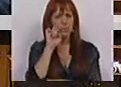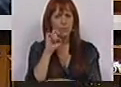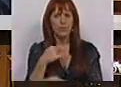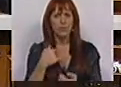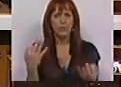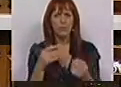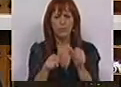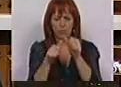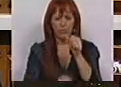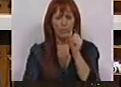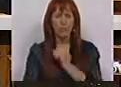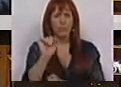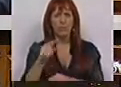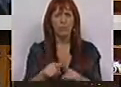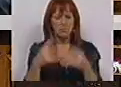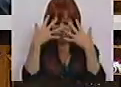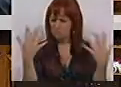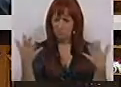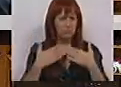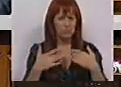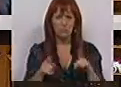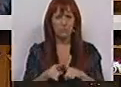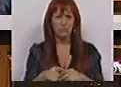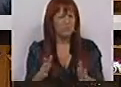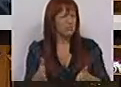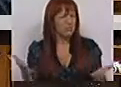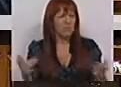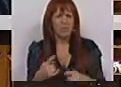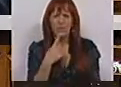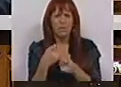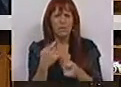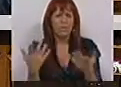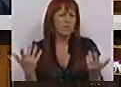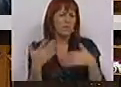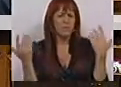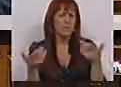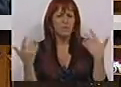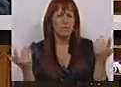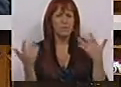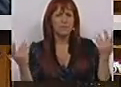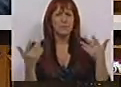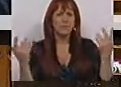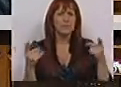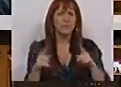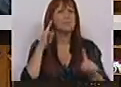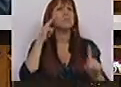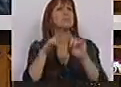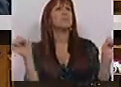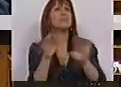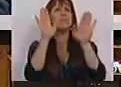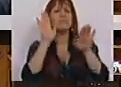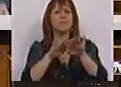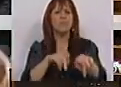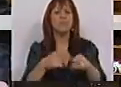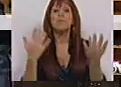que de facto a sua intervenção não me surpreendeu nem me mereceria perguntas objetivas em relação